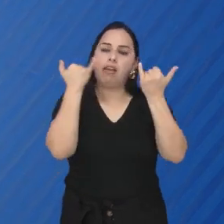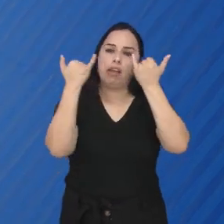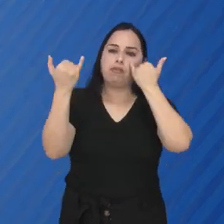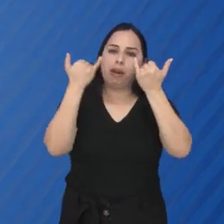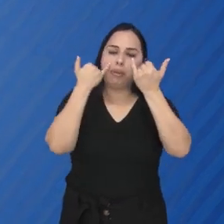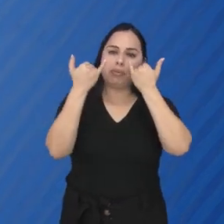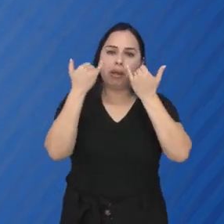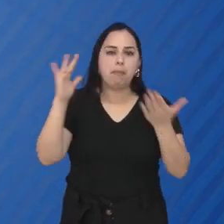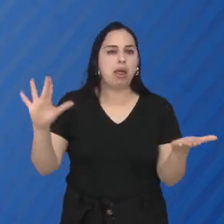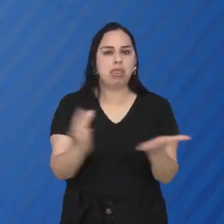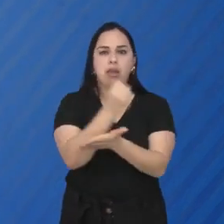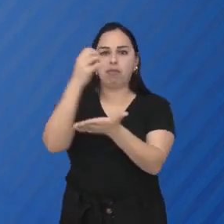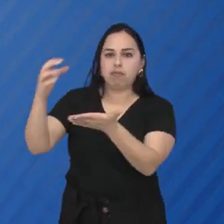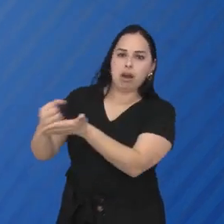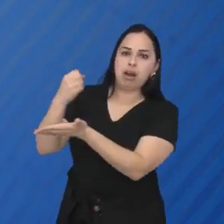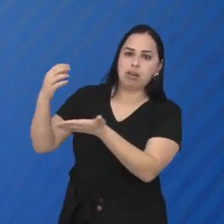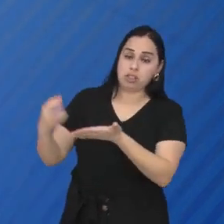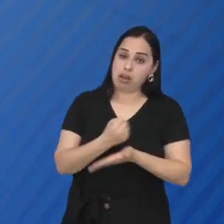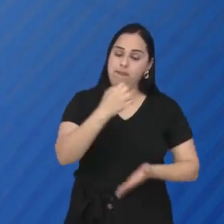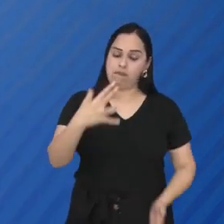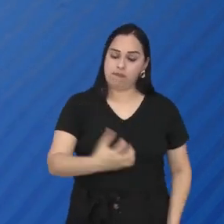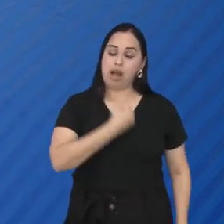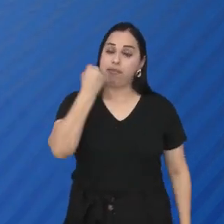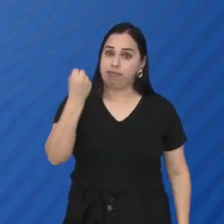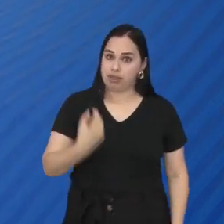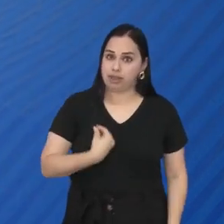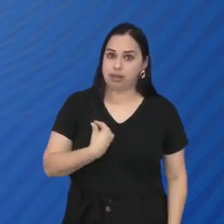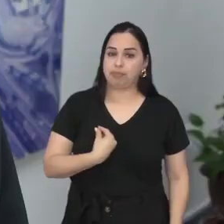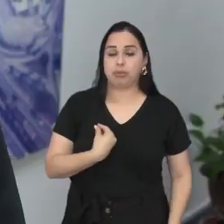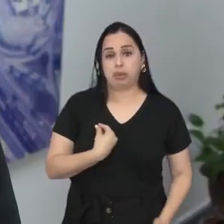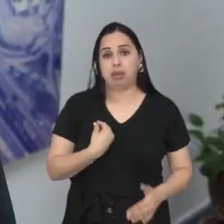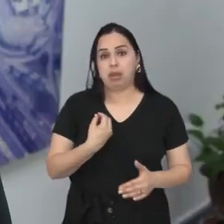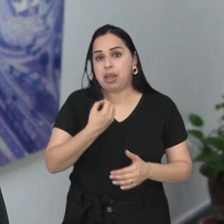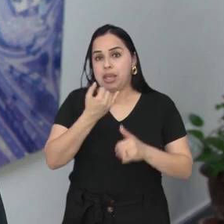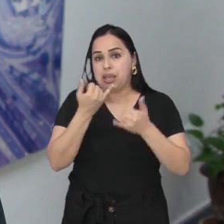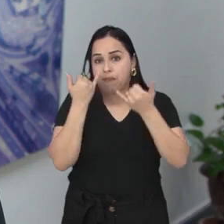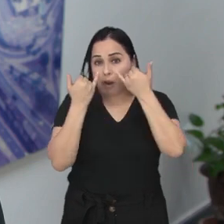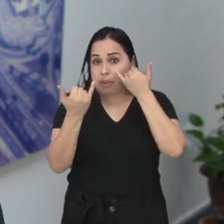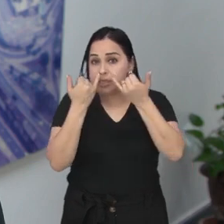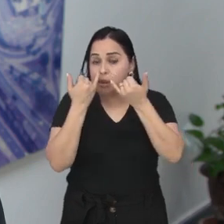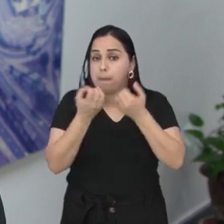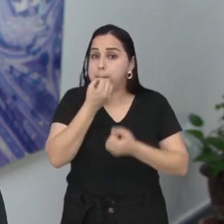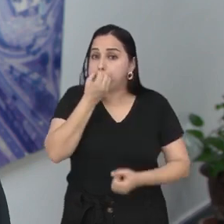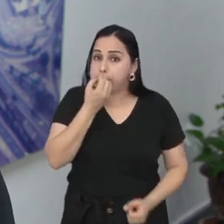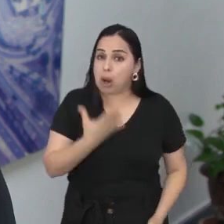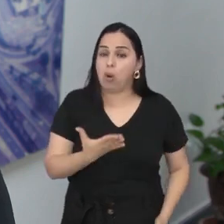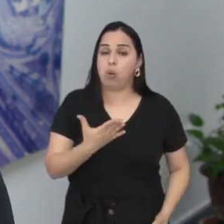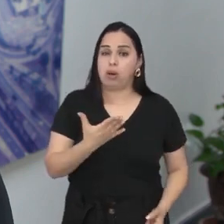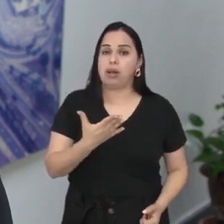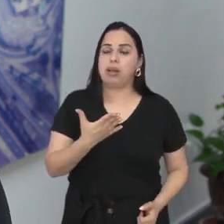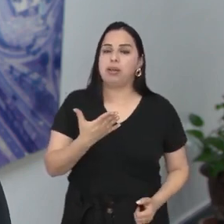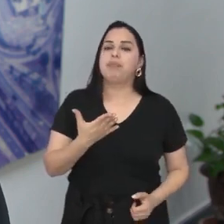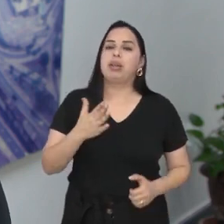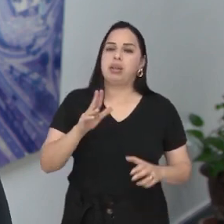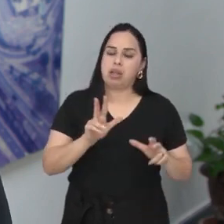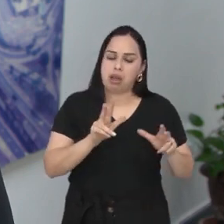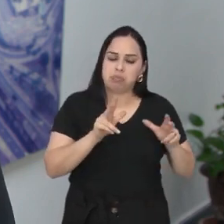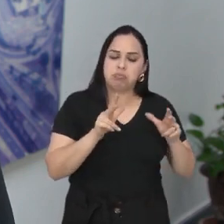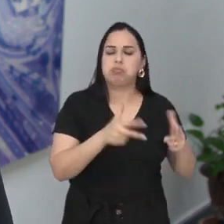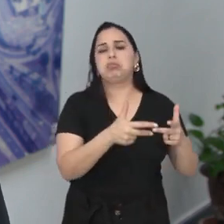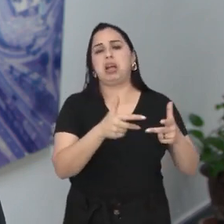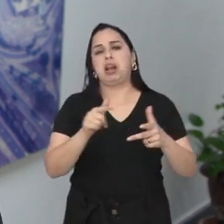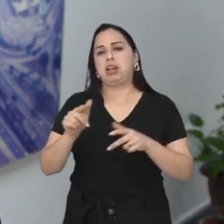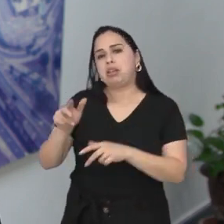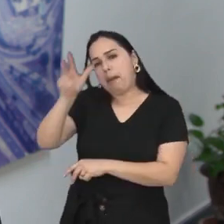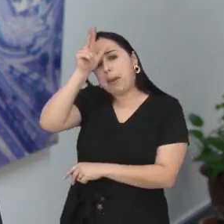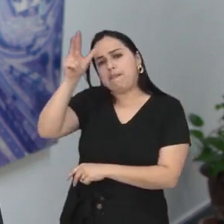objetivo é levar informação para salvar mais vidas. Nós temos que trazer a boa informação. E aí, utilizar tanto